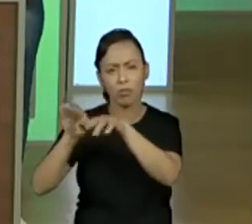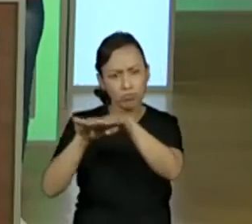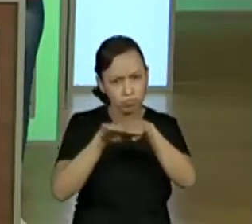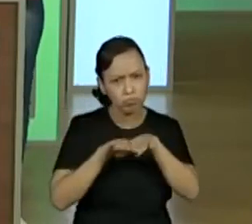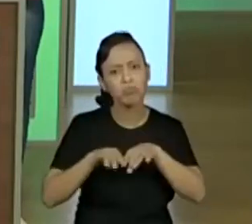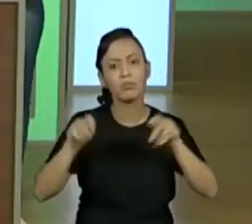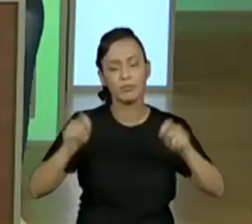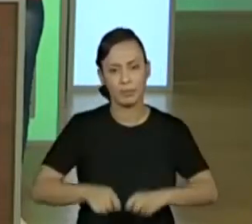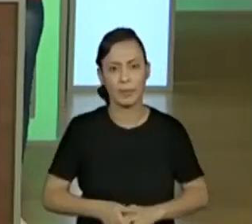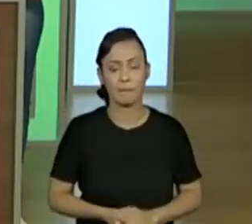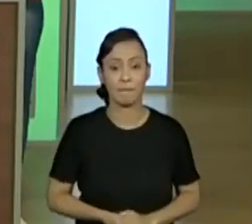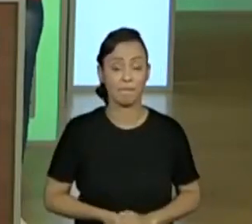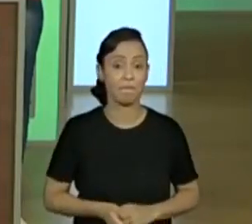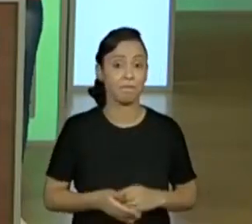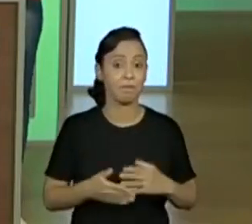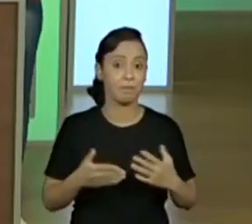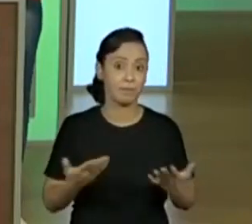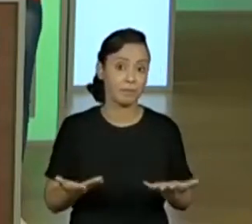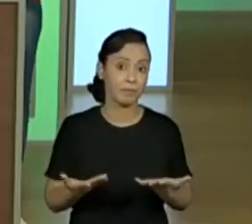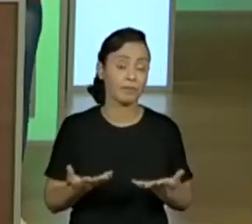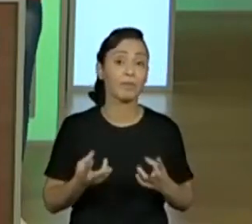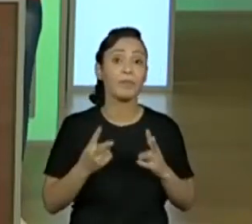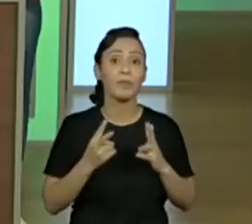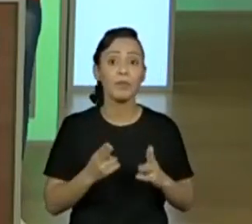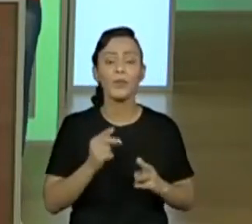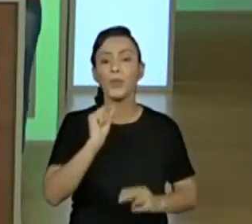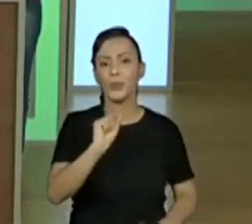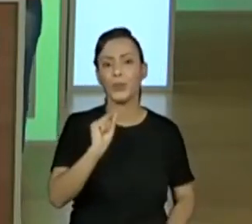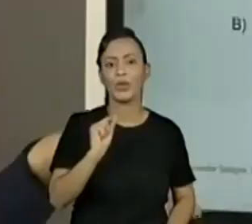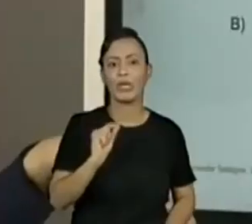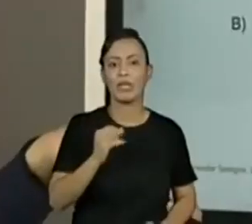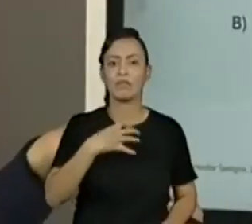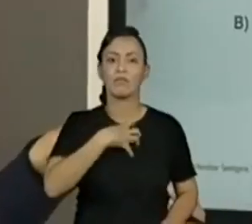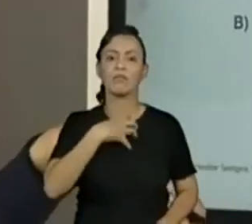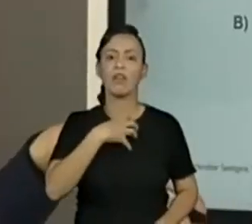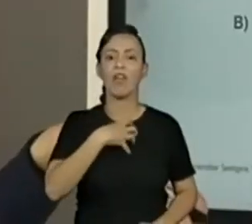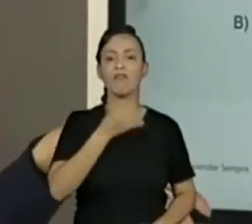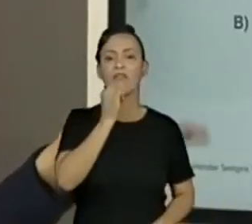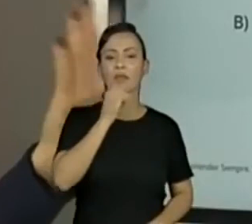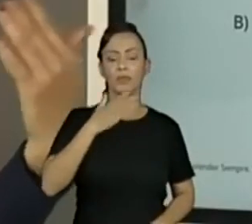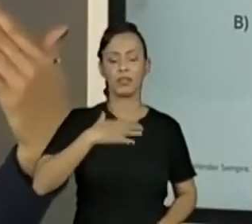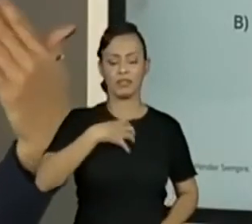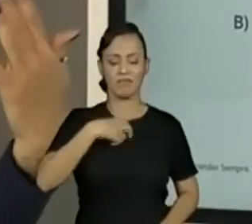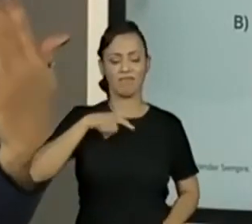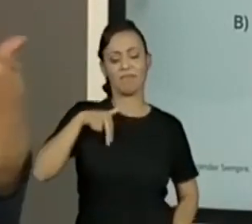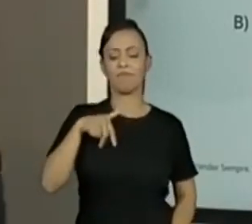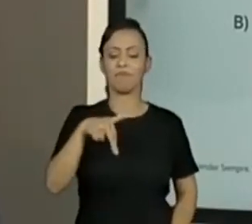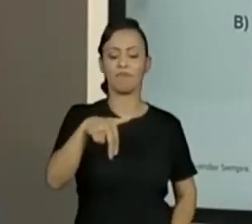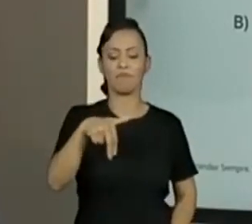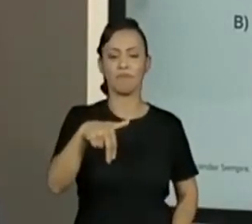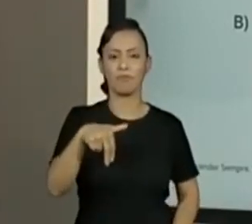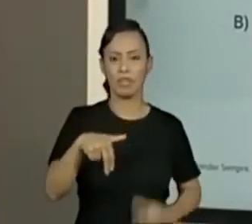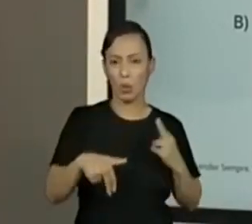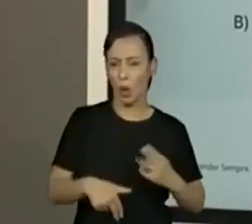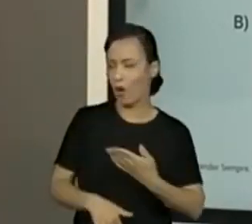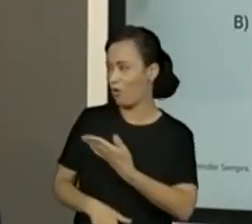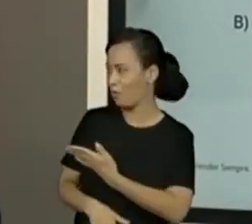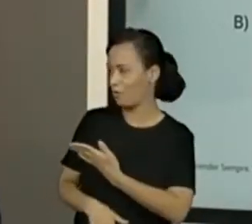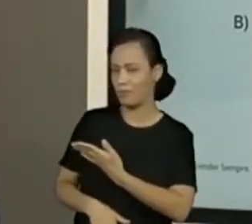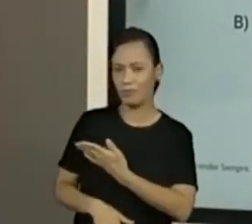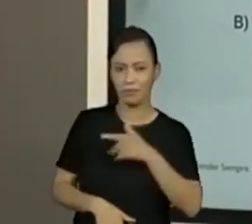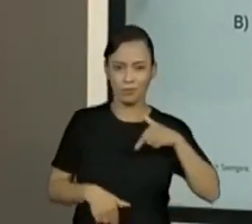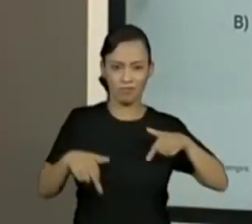Já comentei isso aqui. Ninguém caminha igual. Eu não caminho igual a pro Joyce. Não é? E a Joyce não vai caminhar igual a mim.